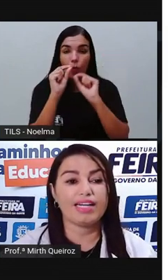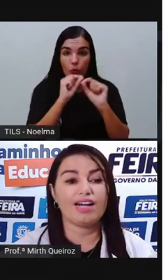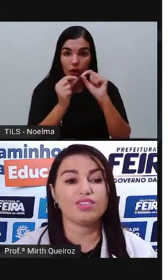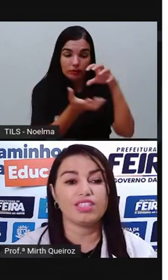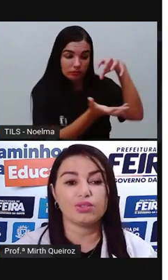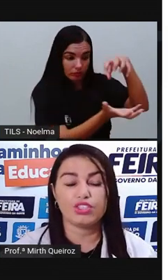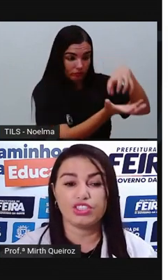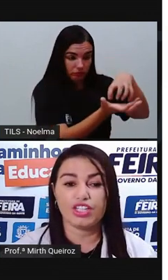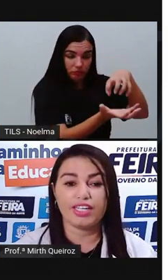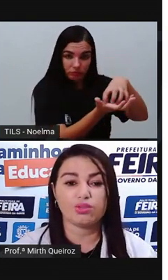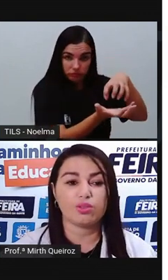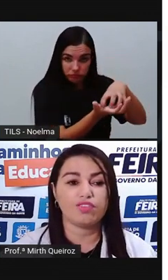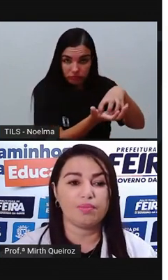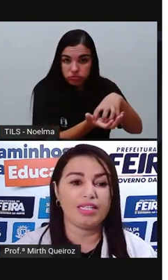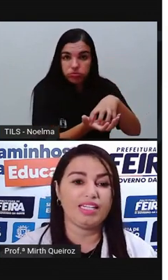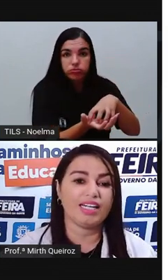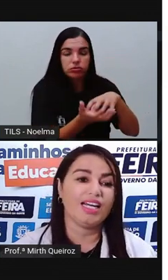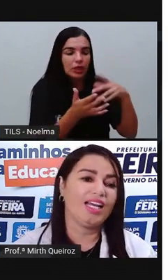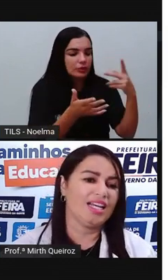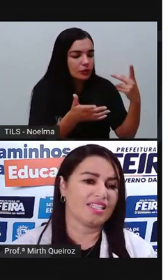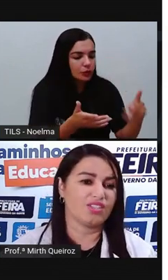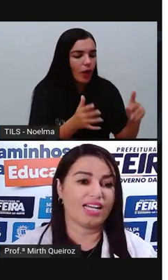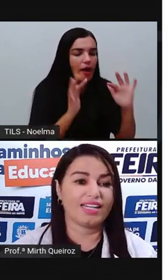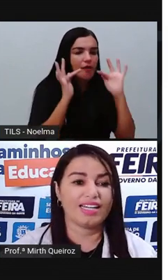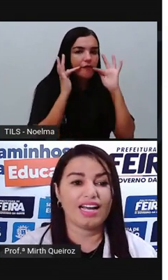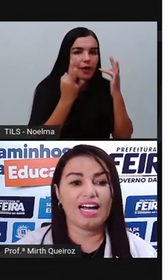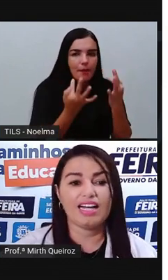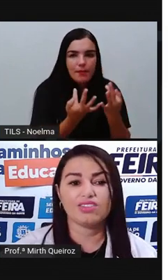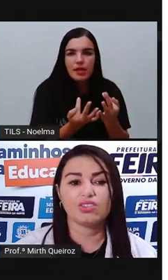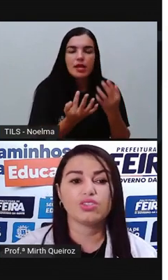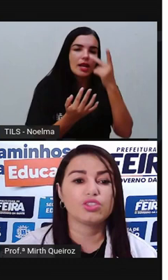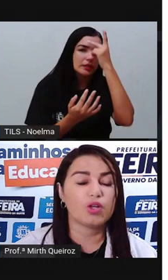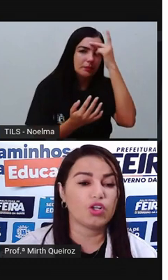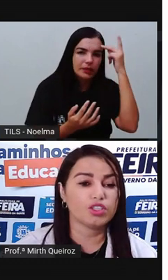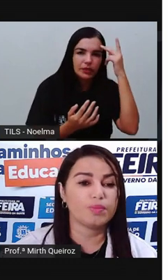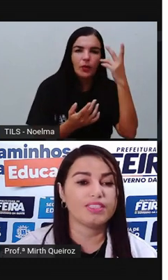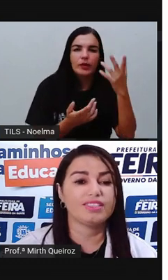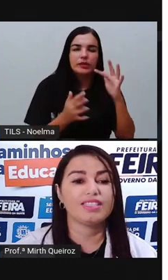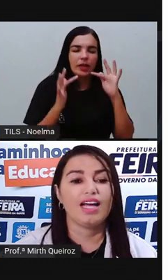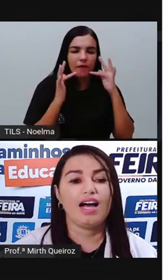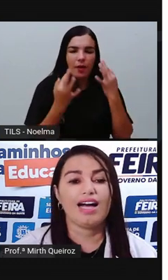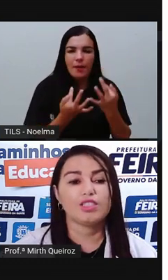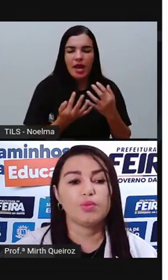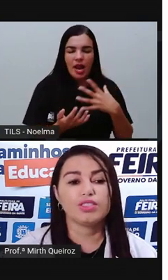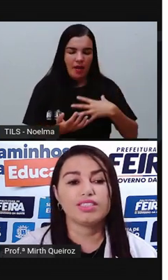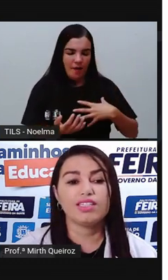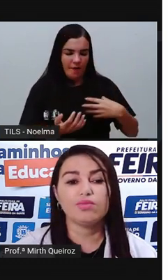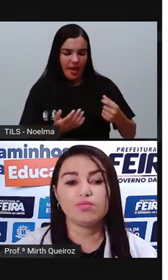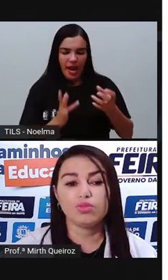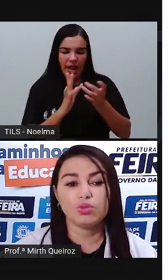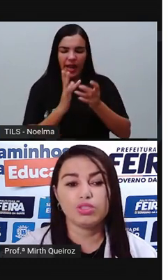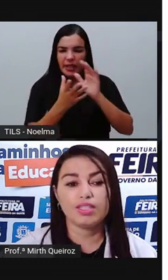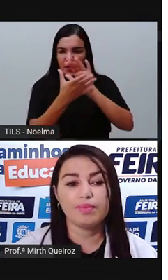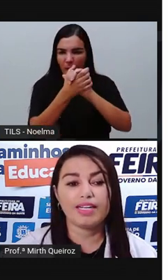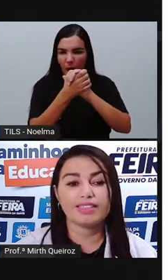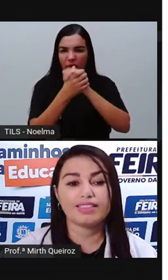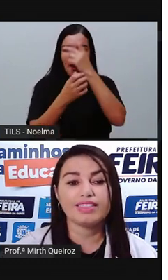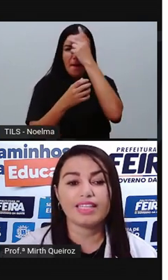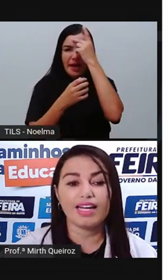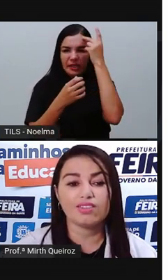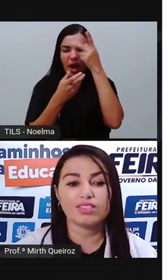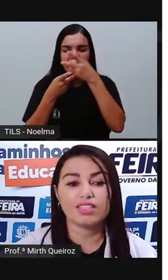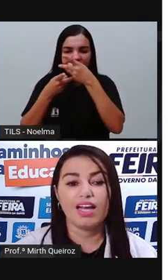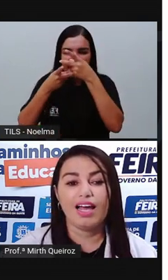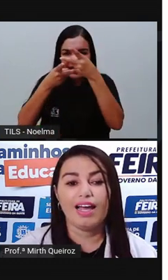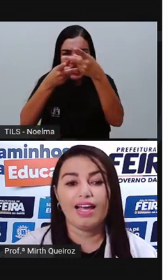abrigava os senhores de engenho, sua família, seus agregados, os hóspedes. A disposição dos ambientes